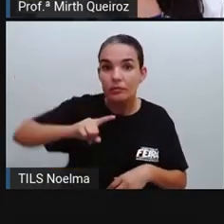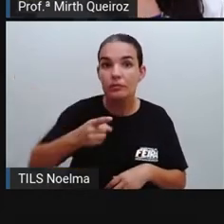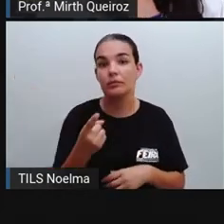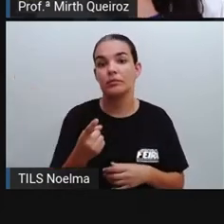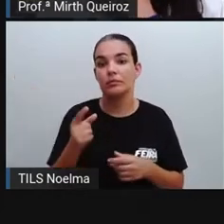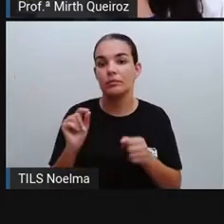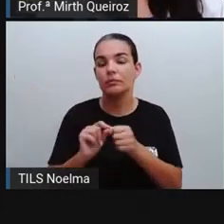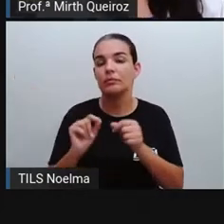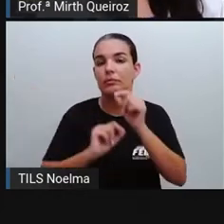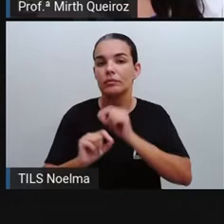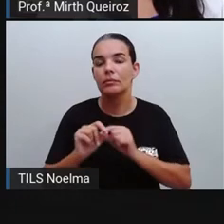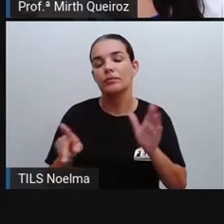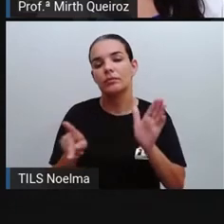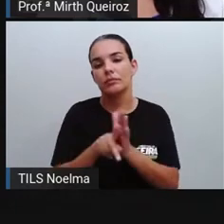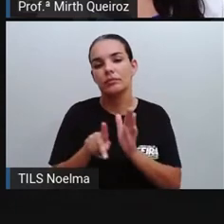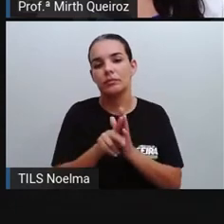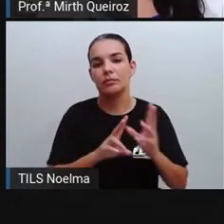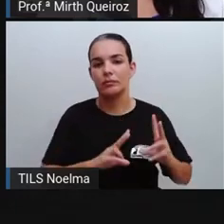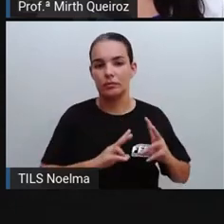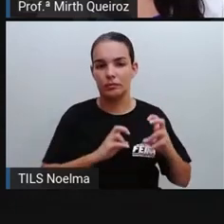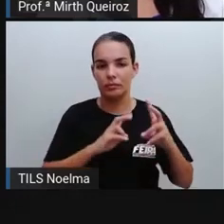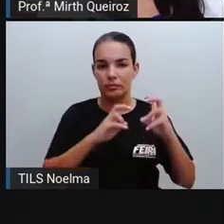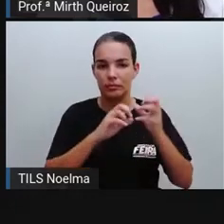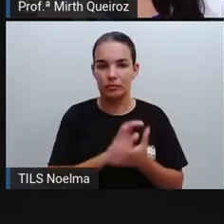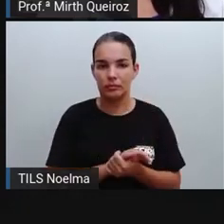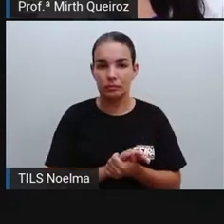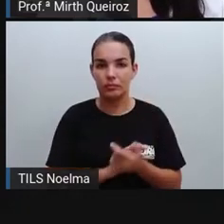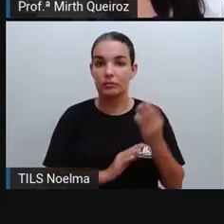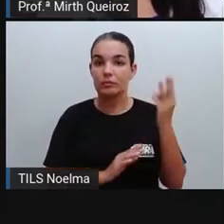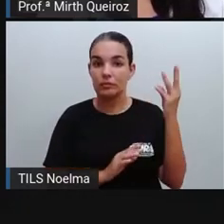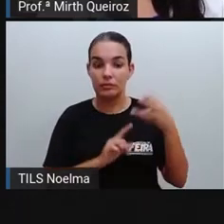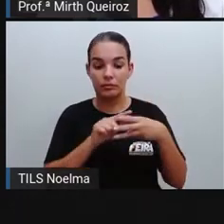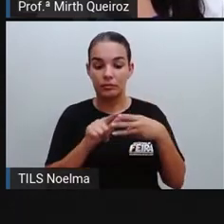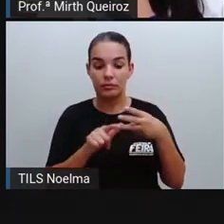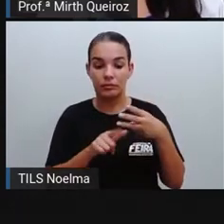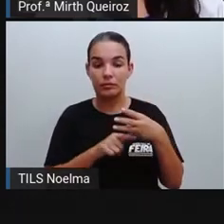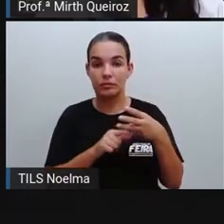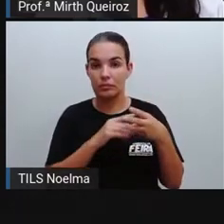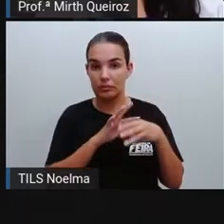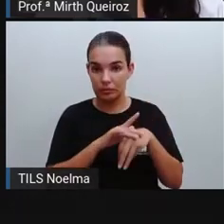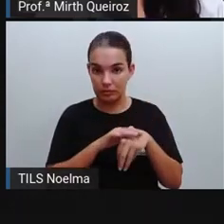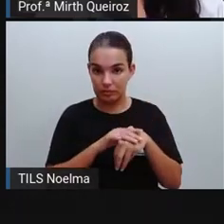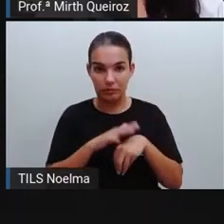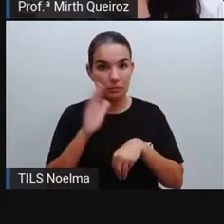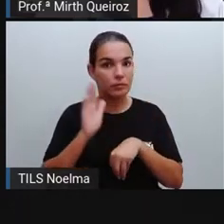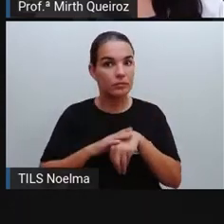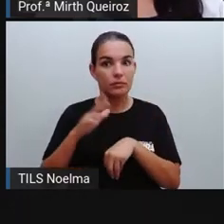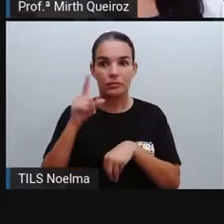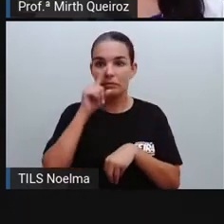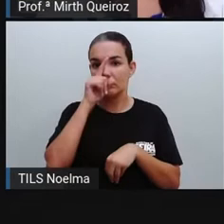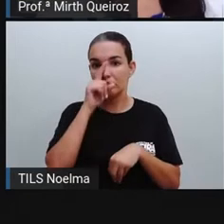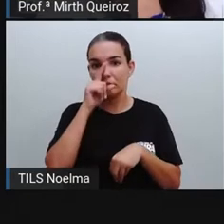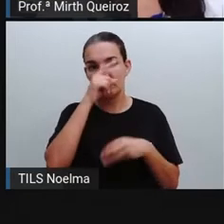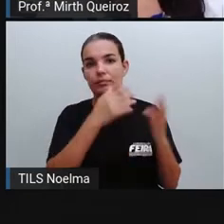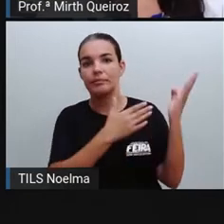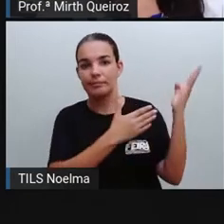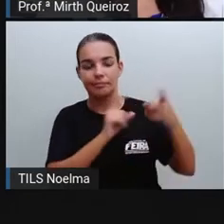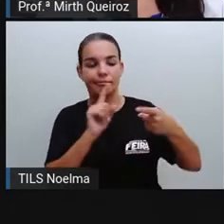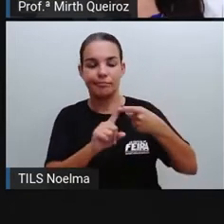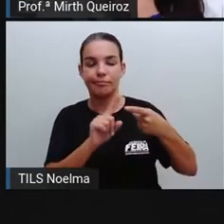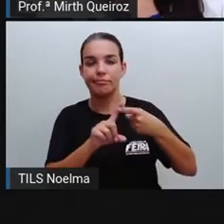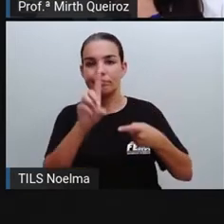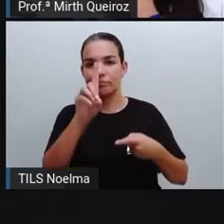causada por um vírus. Das três doenças, ela é uma das doenças mais perigosas, né? Os